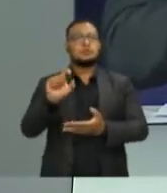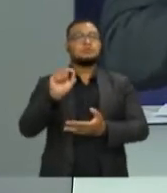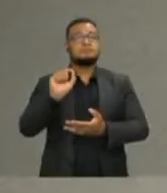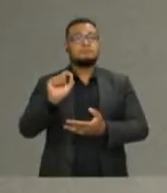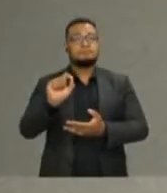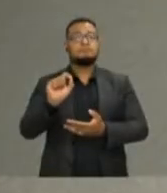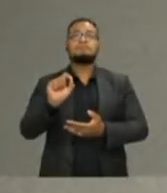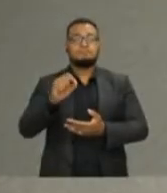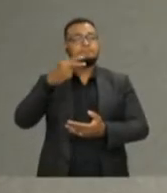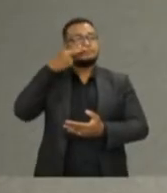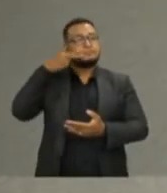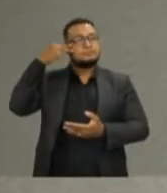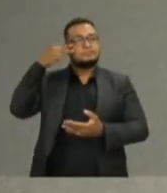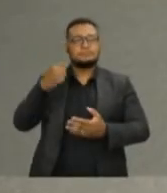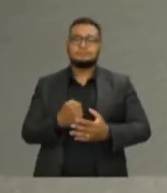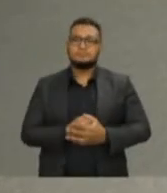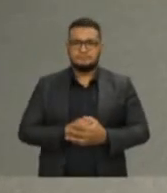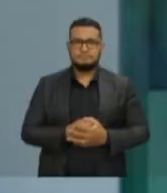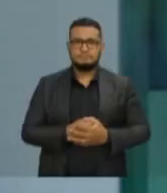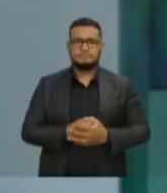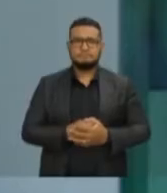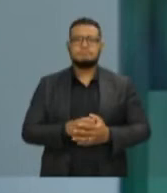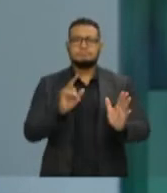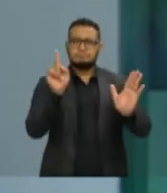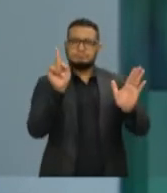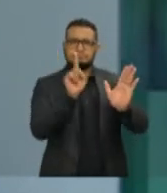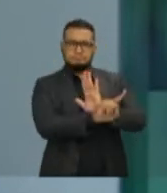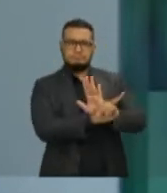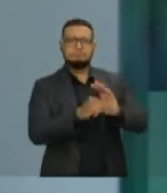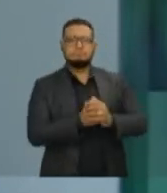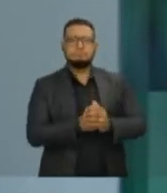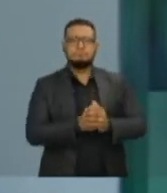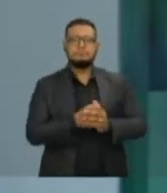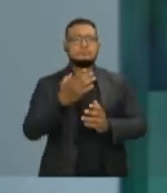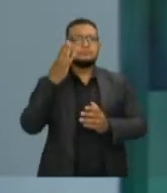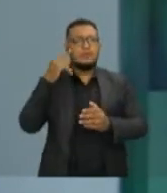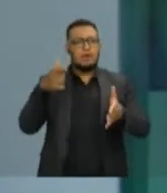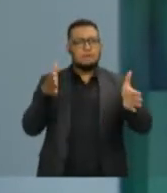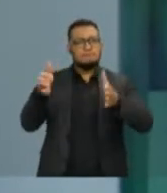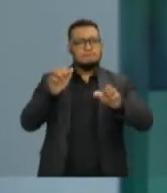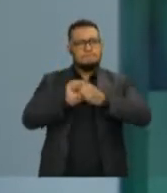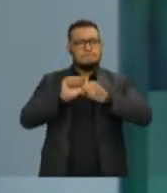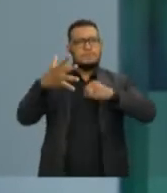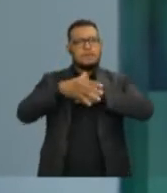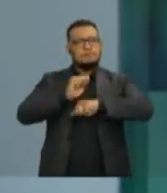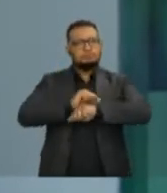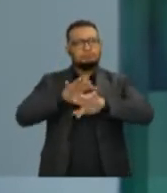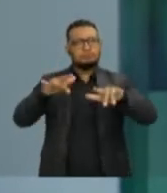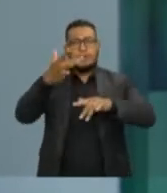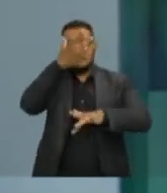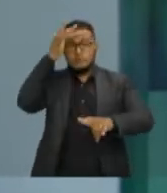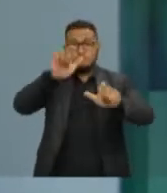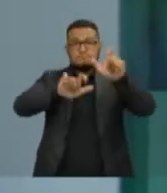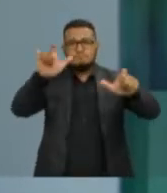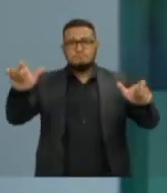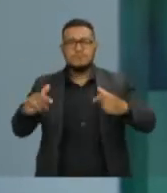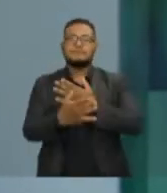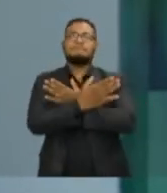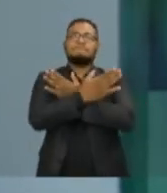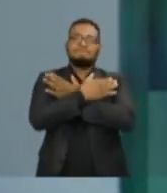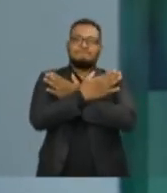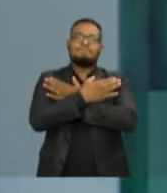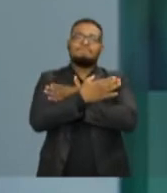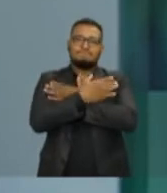é o candidato Pasolini. Candidato, no cenário de pandemia, milhares de pessoas perderam seus empregos.